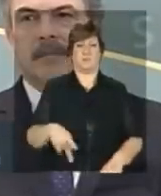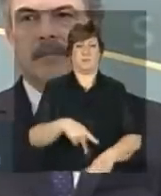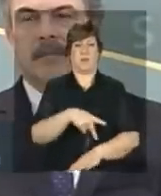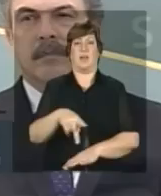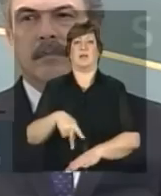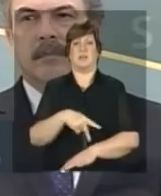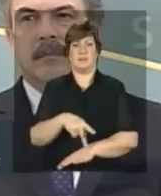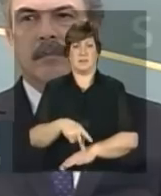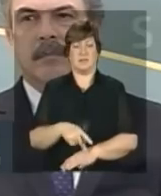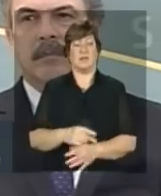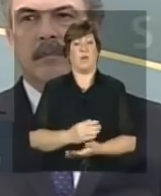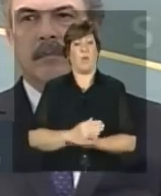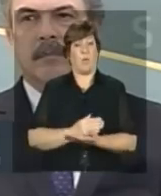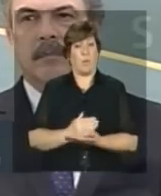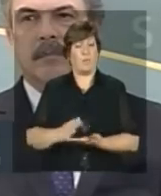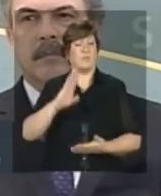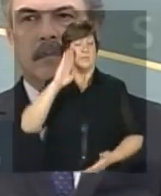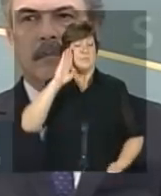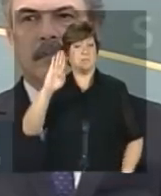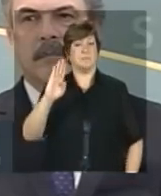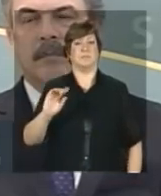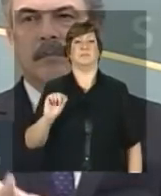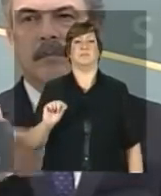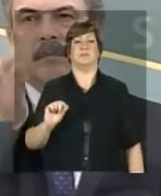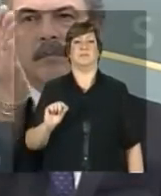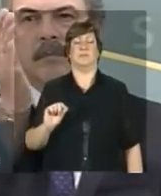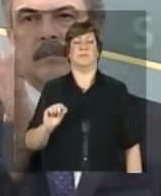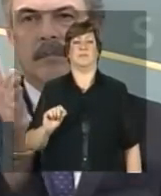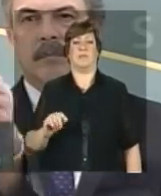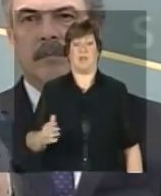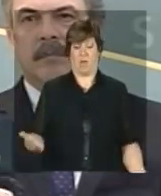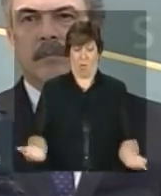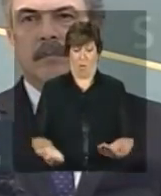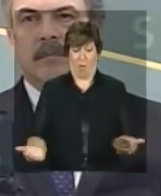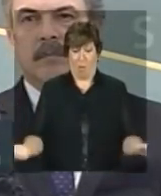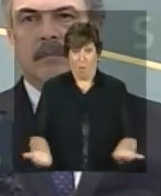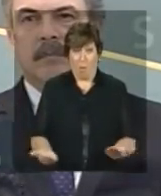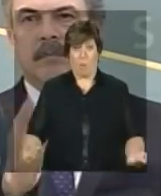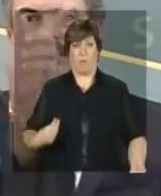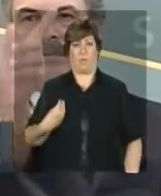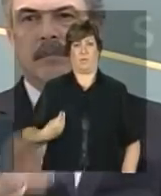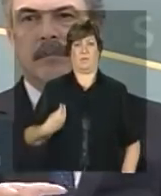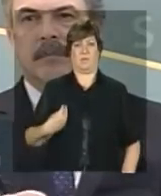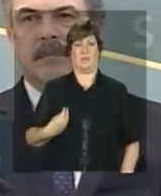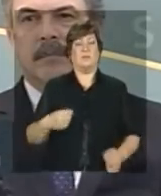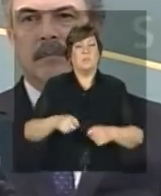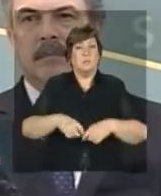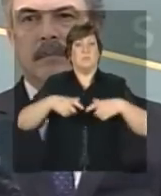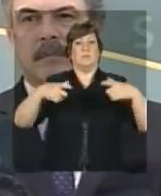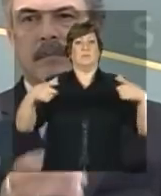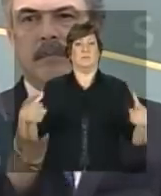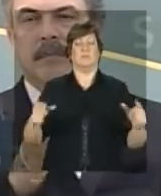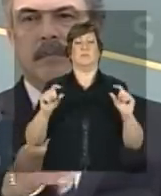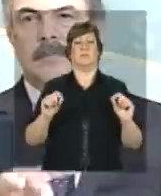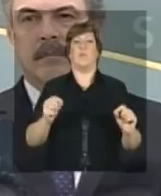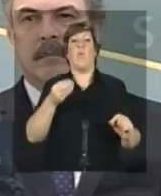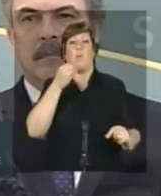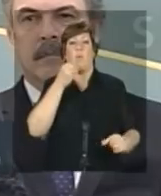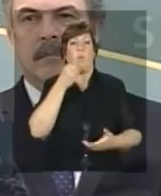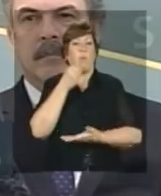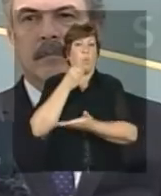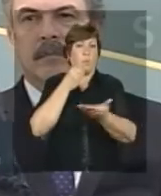passa necessariamente por, presente, nós ampliarmos as